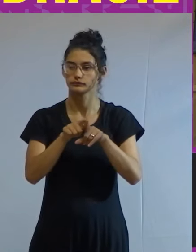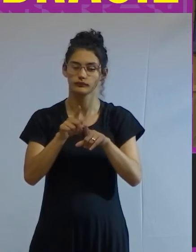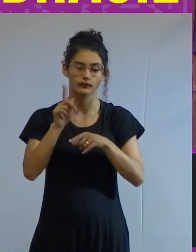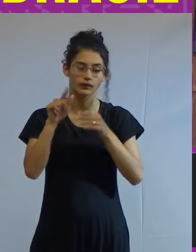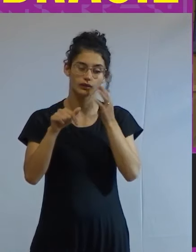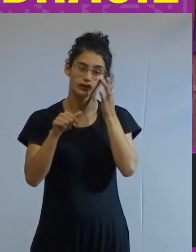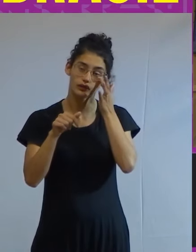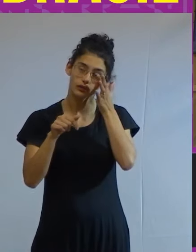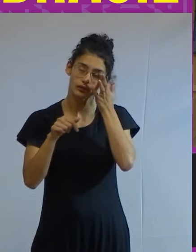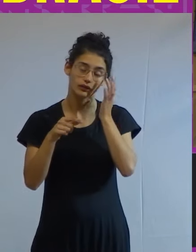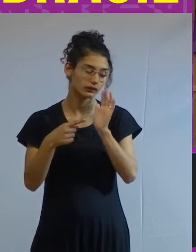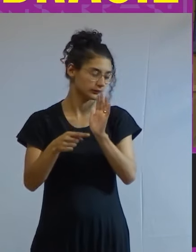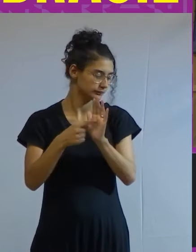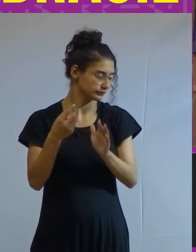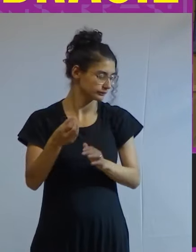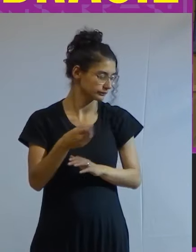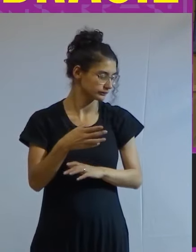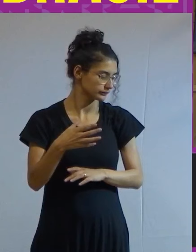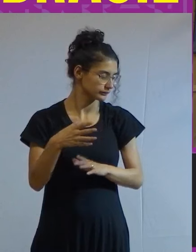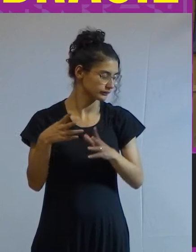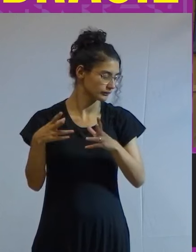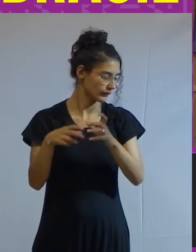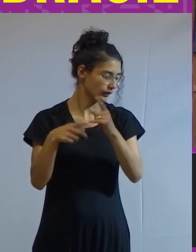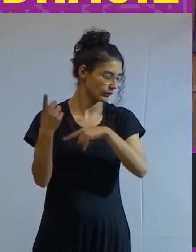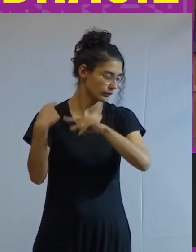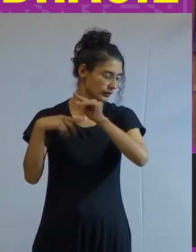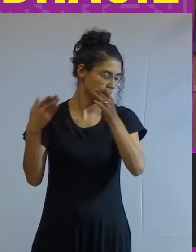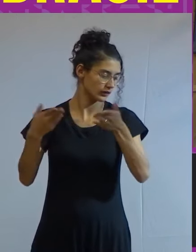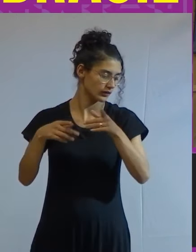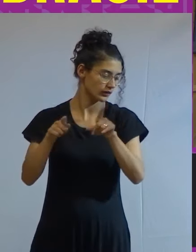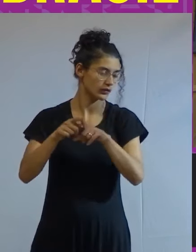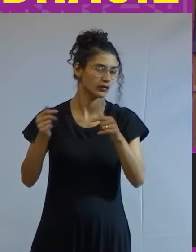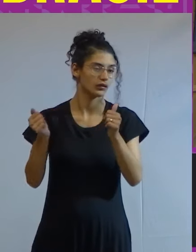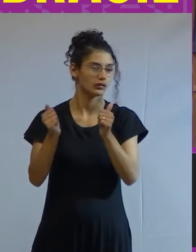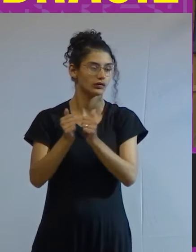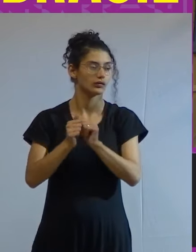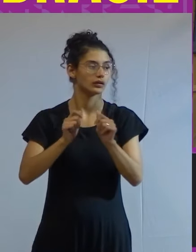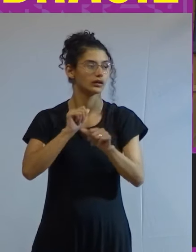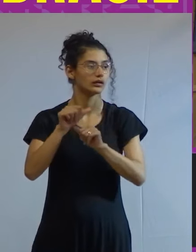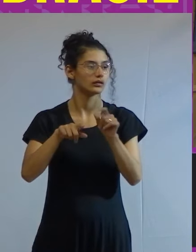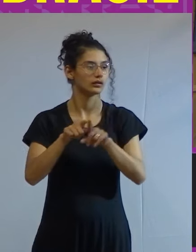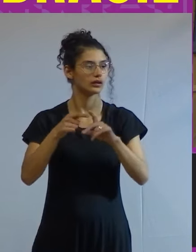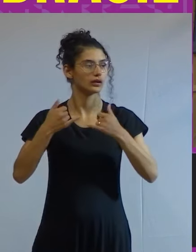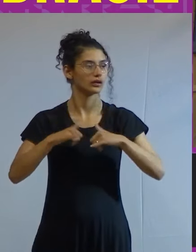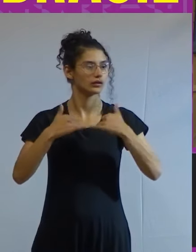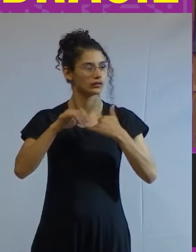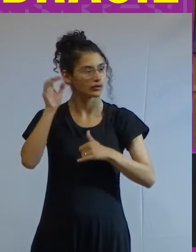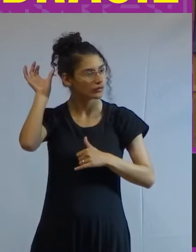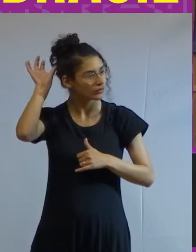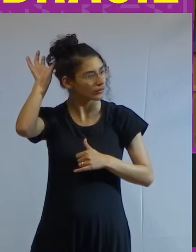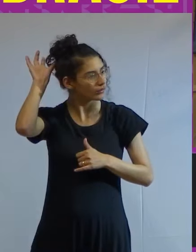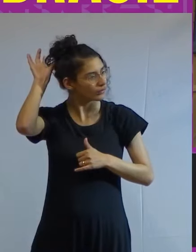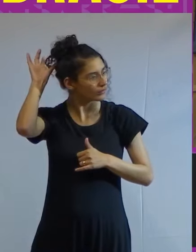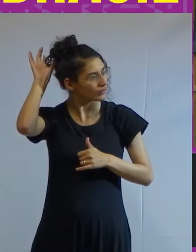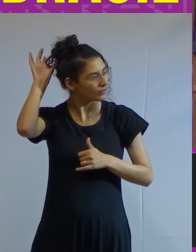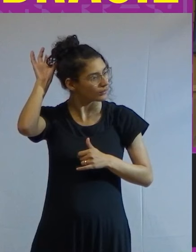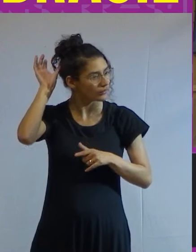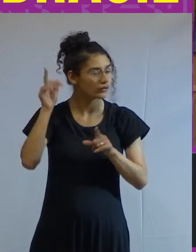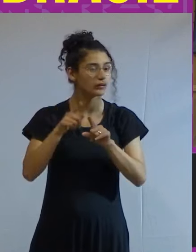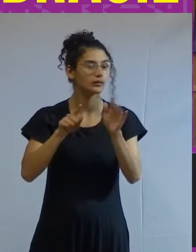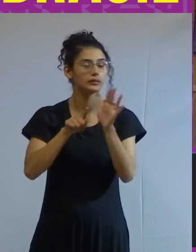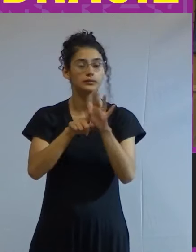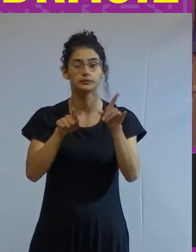um novo ciclo de crescimento agora vinculado à transição energética e é uma pergunta acho que